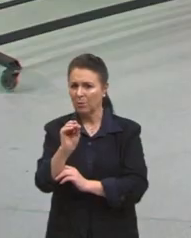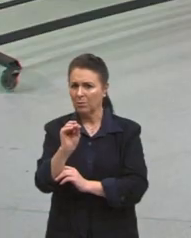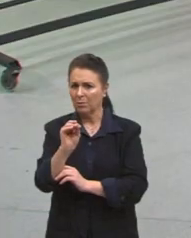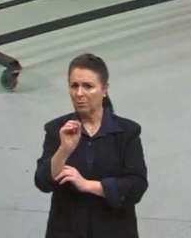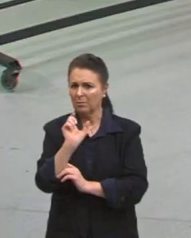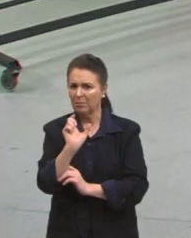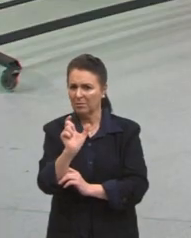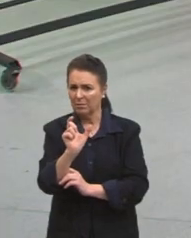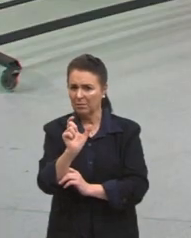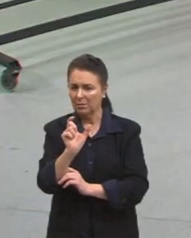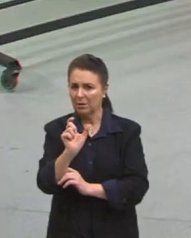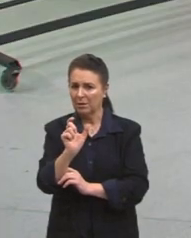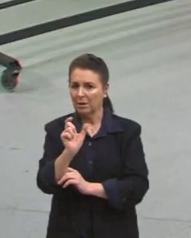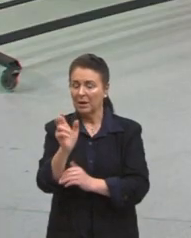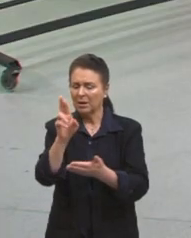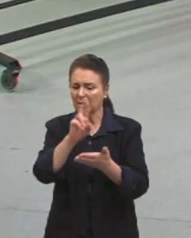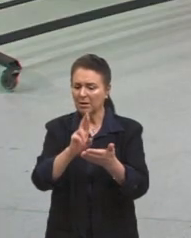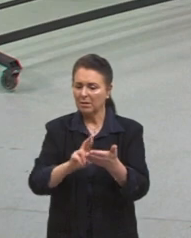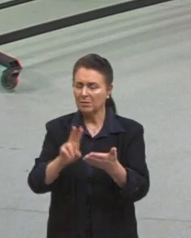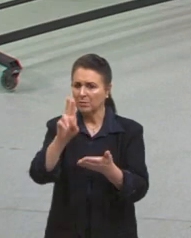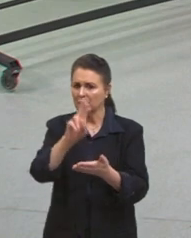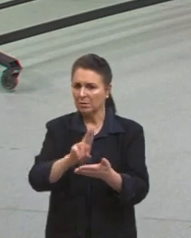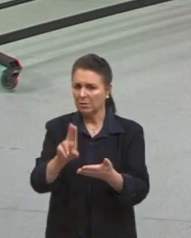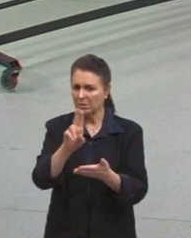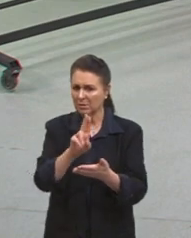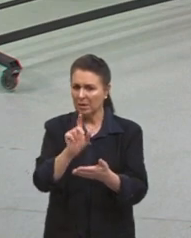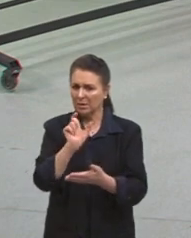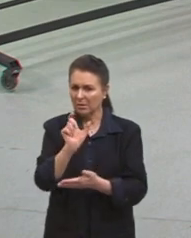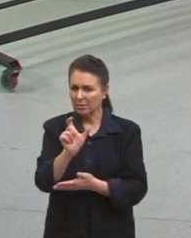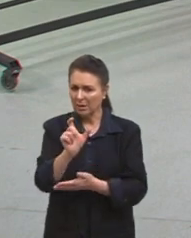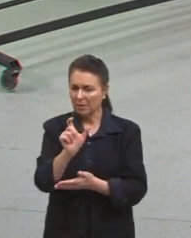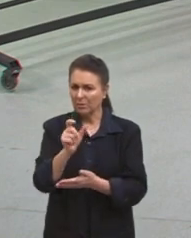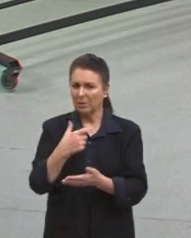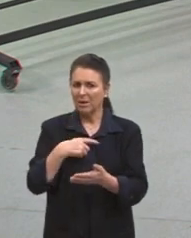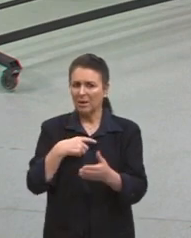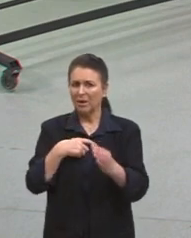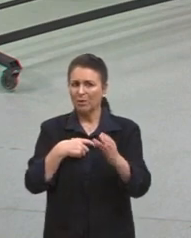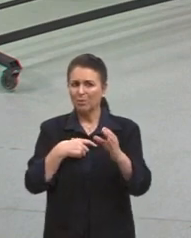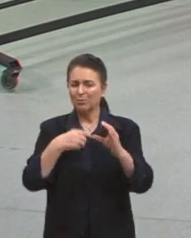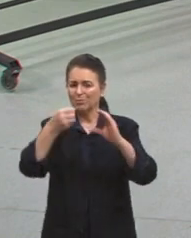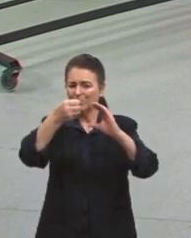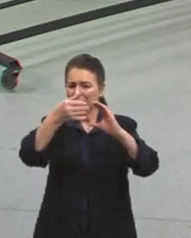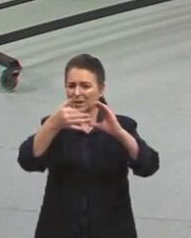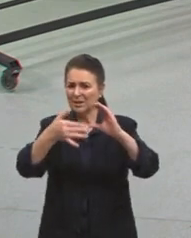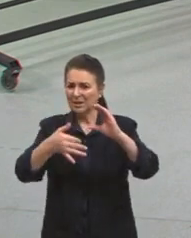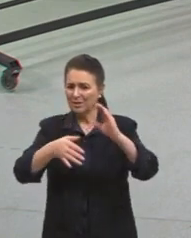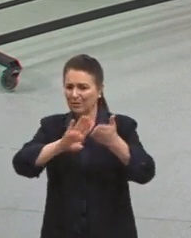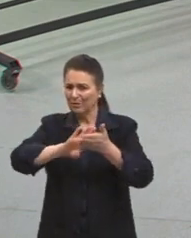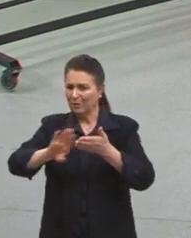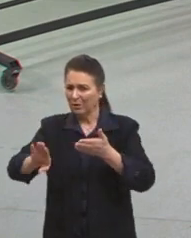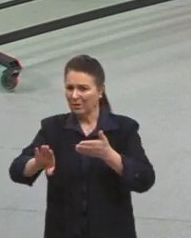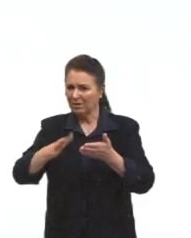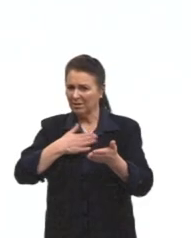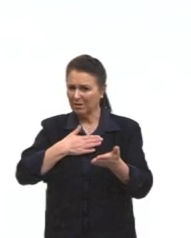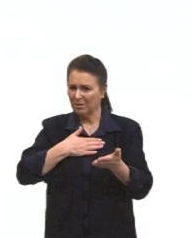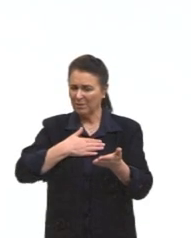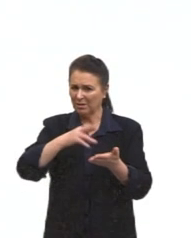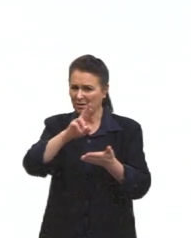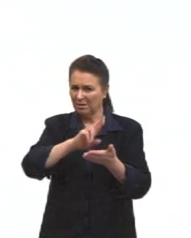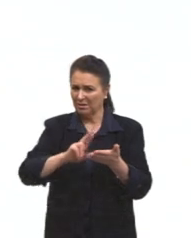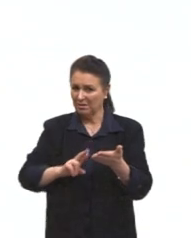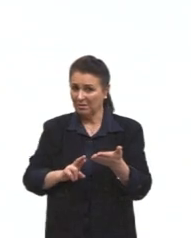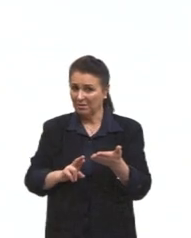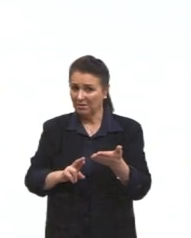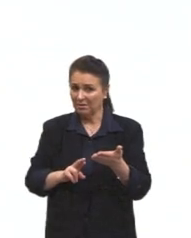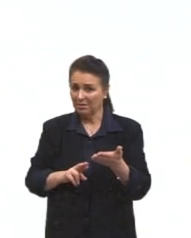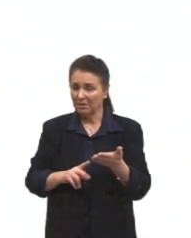se eu utilizar esses termos, eu vou estar descaracterizando a minha redação? O que que acontece? Primeiro, a